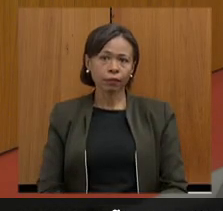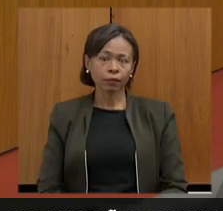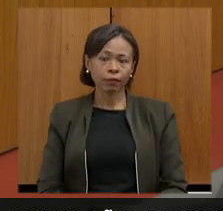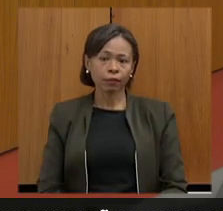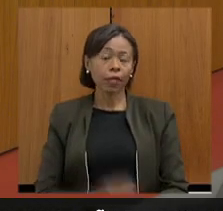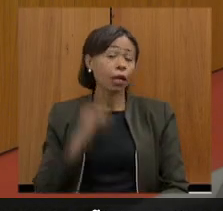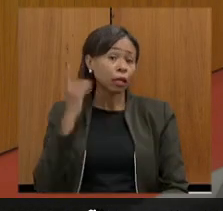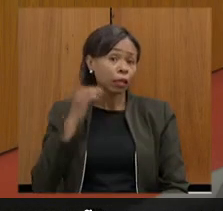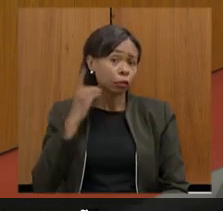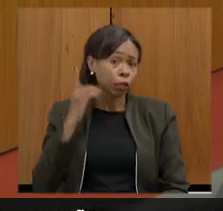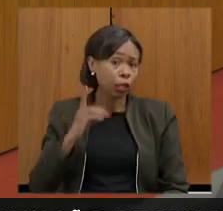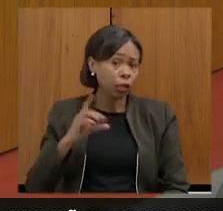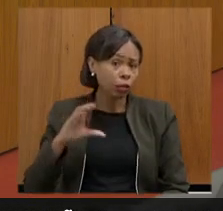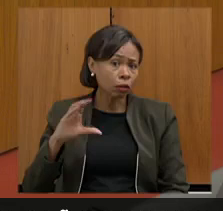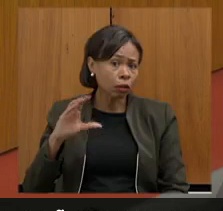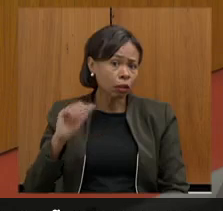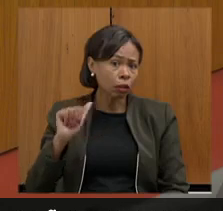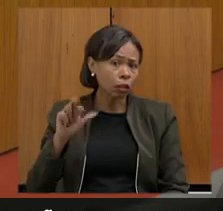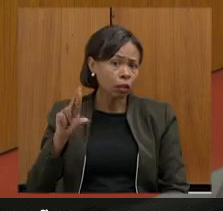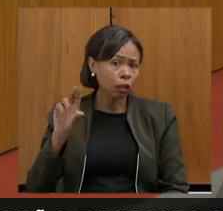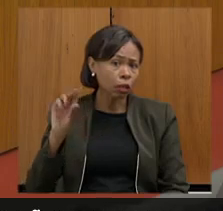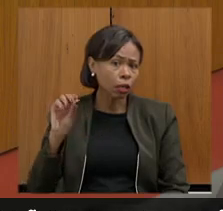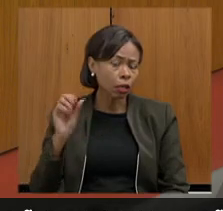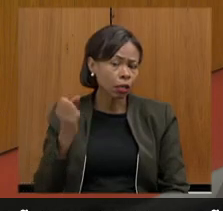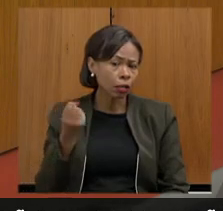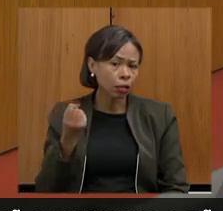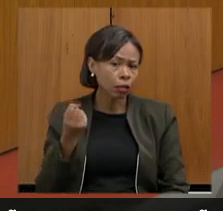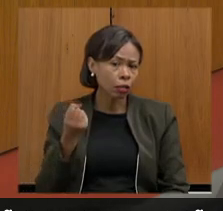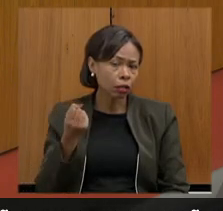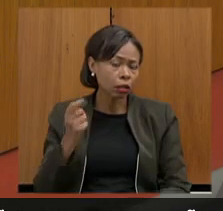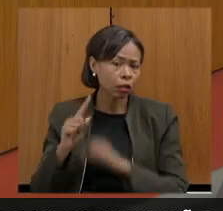Deputado Carlos Pimenta, o seu áudio continua fechado.